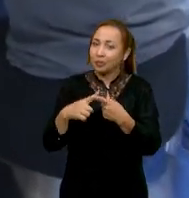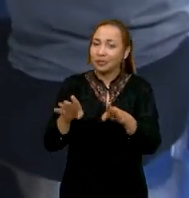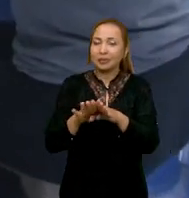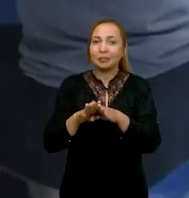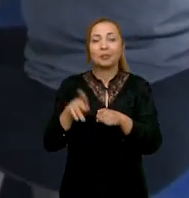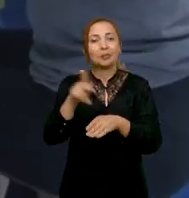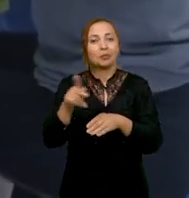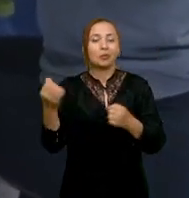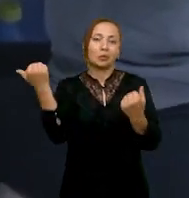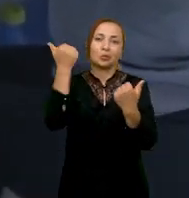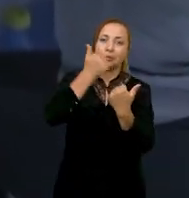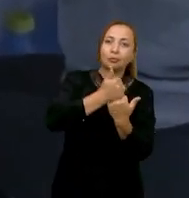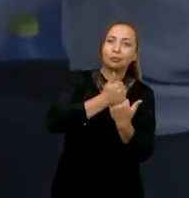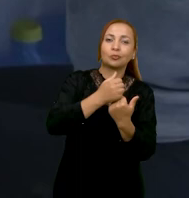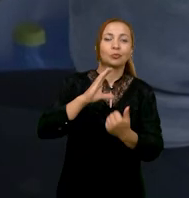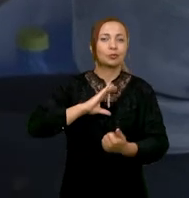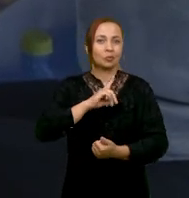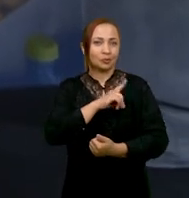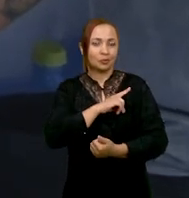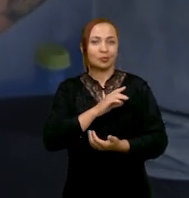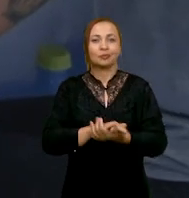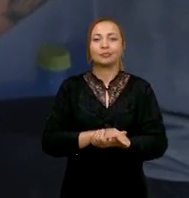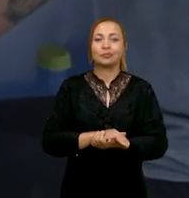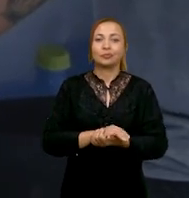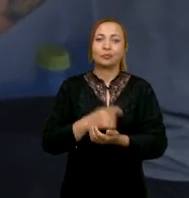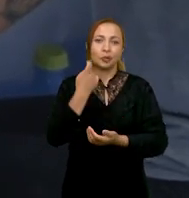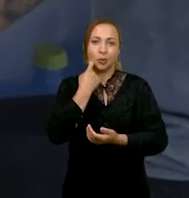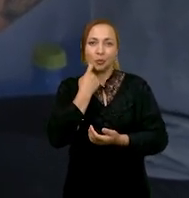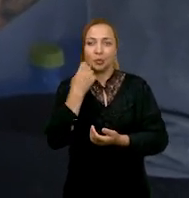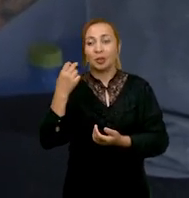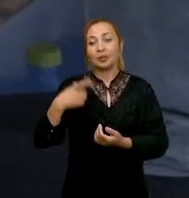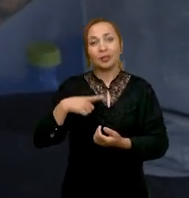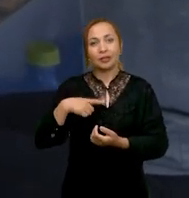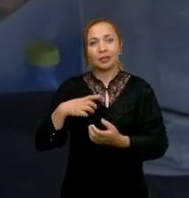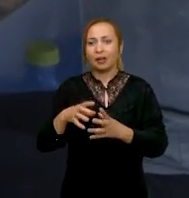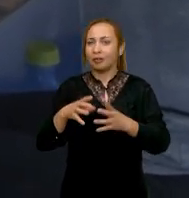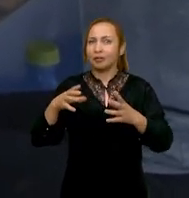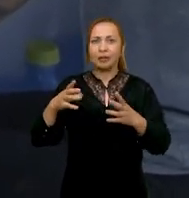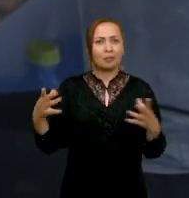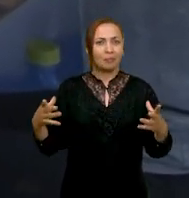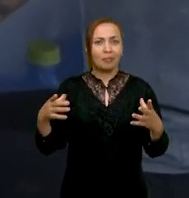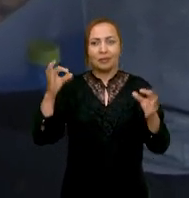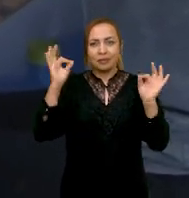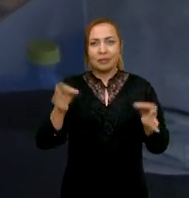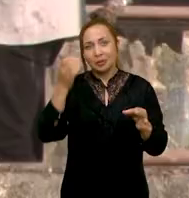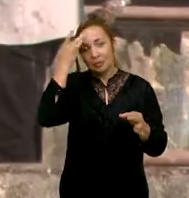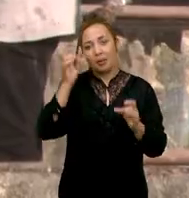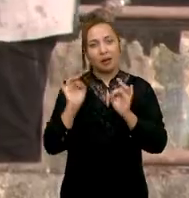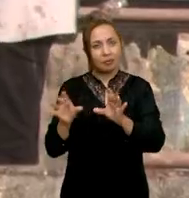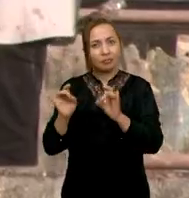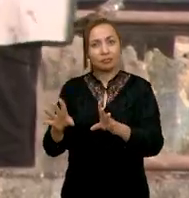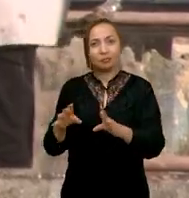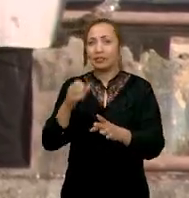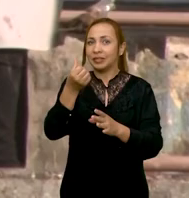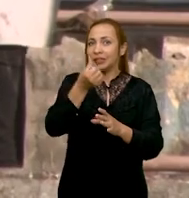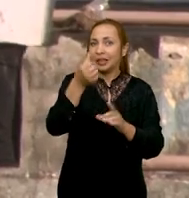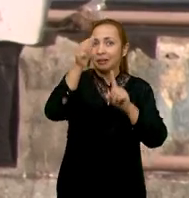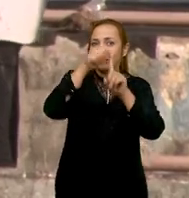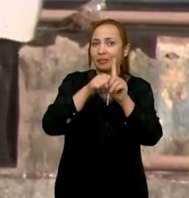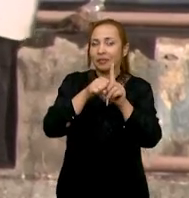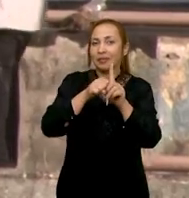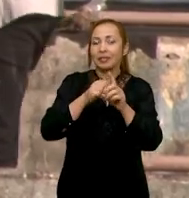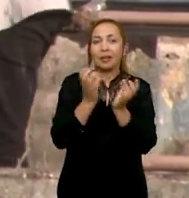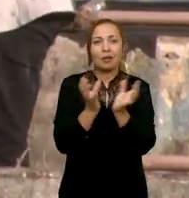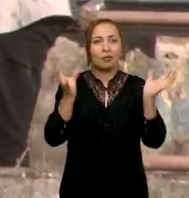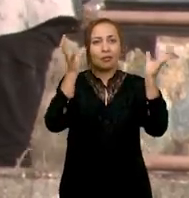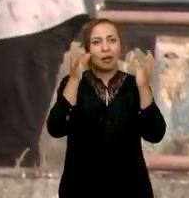substituta do departamento. Os peixes vão estar no tamanho certo para o consumo em seis meses e a alface levará no